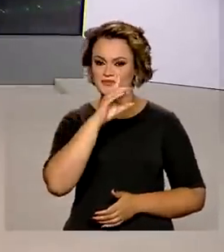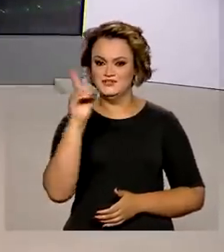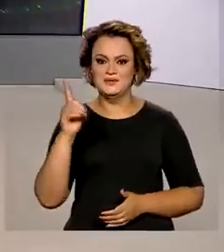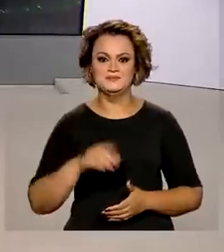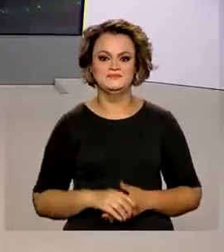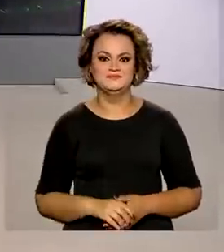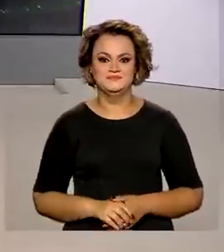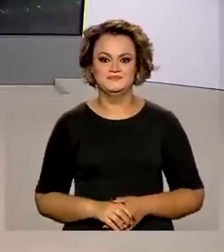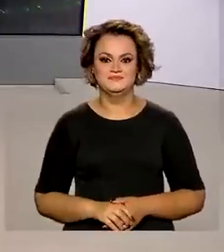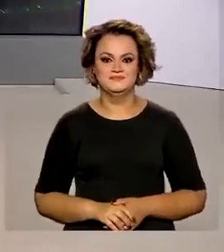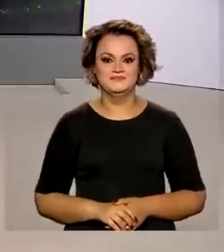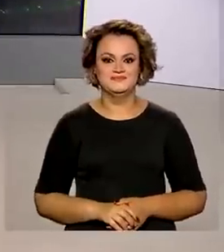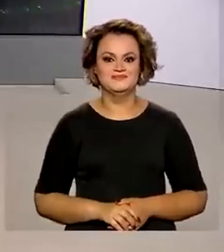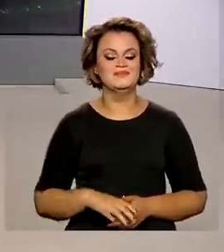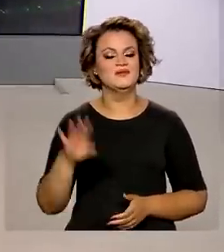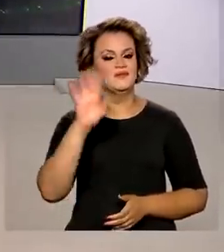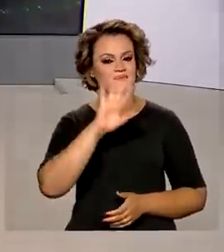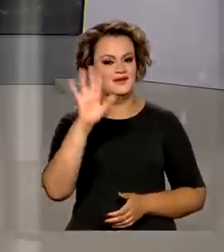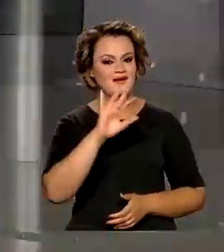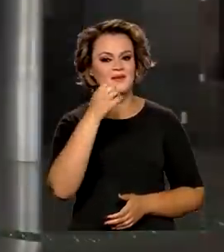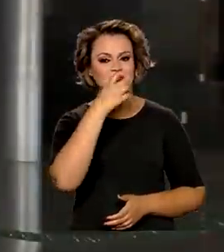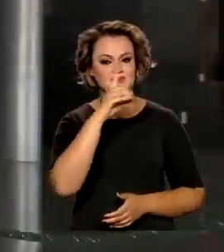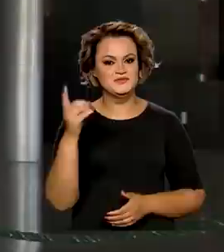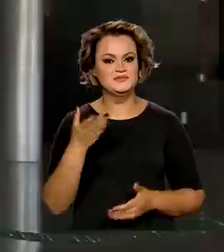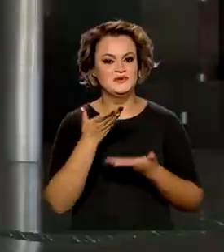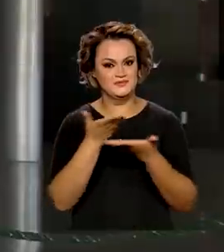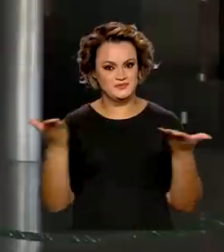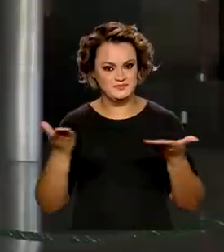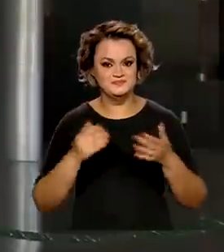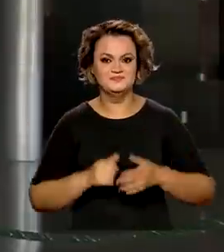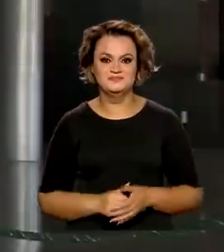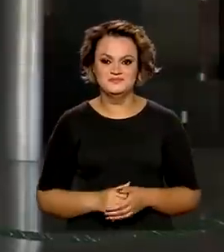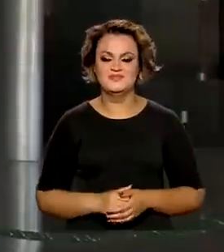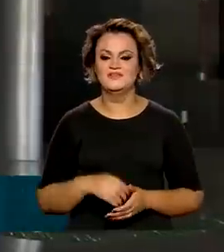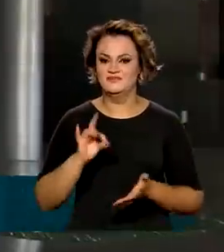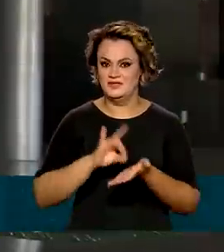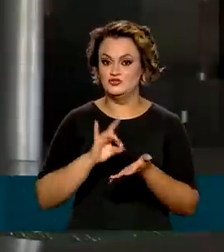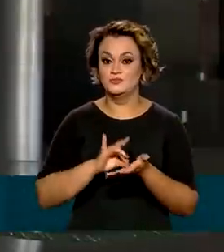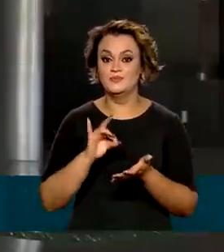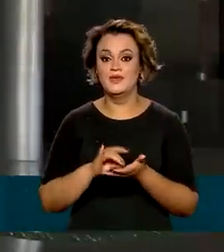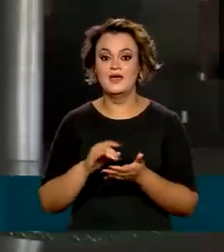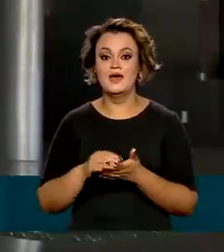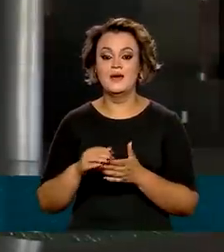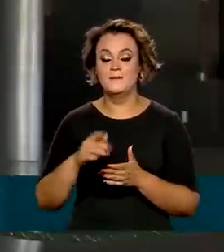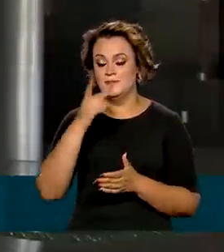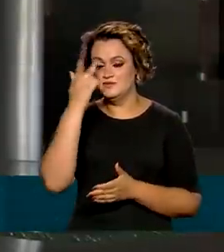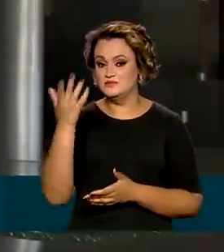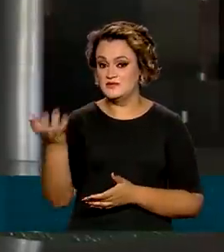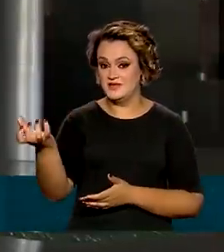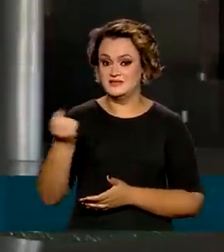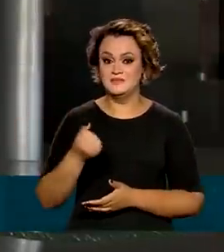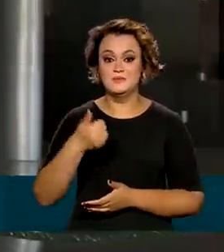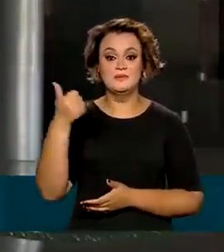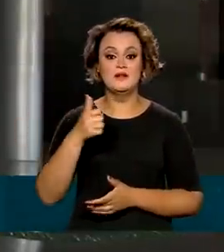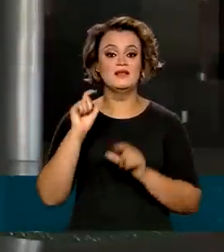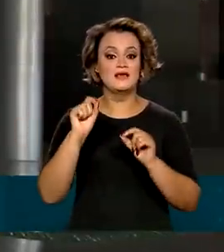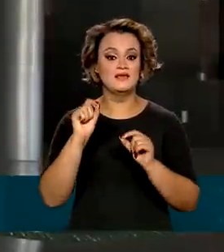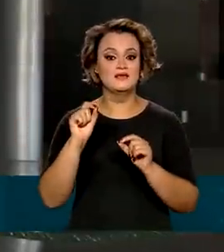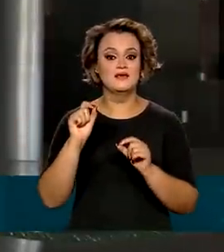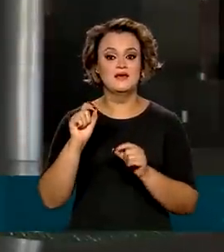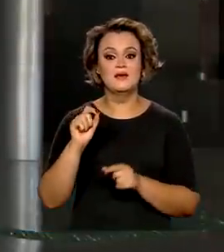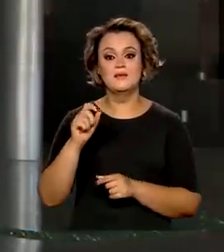dia! Olá, Renata, bom dia para você, bom dia a todos. Os primeiros a receber serão aqueles